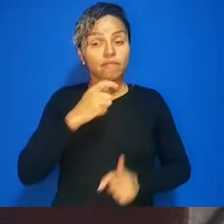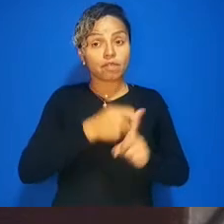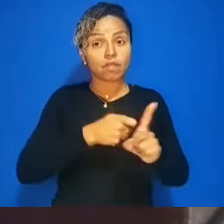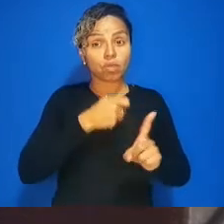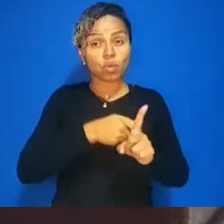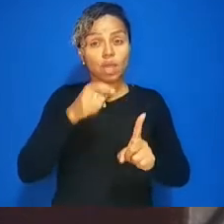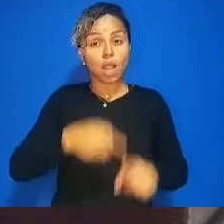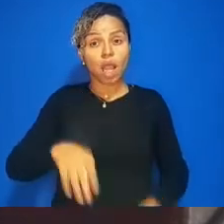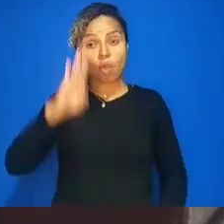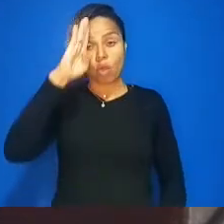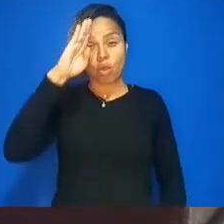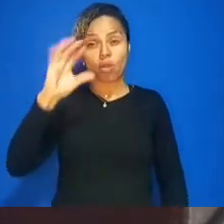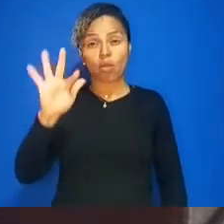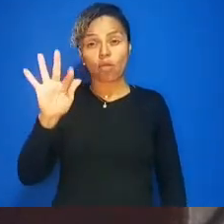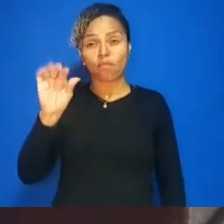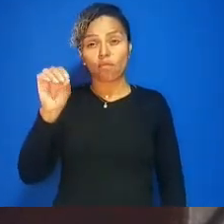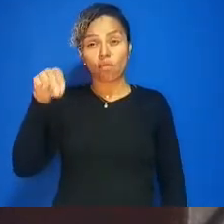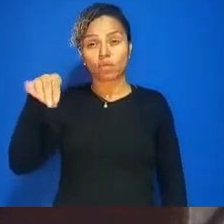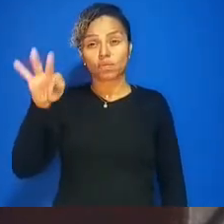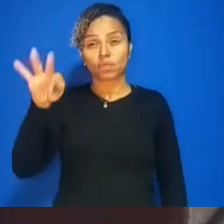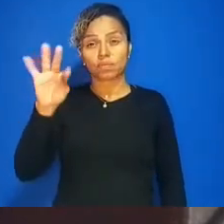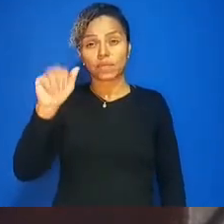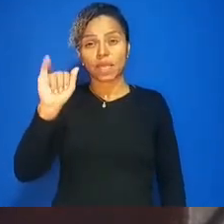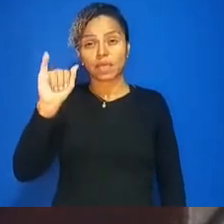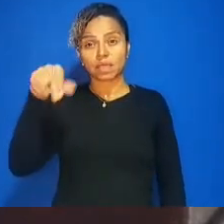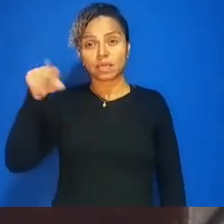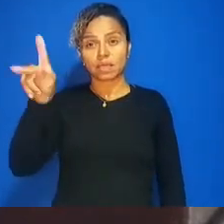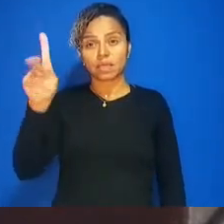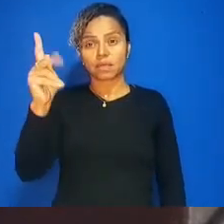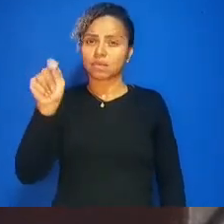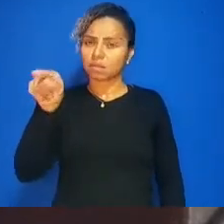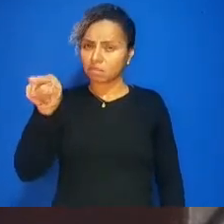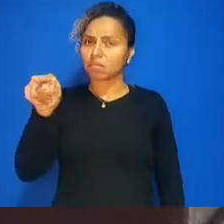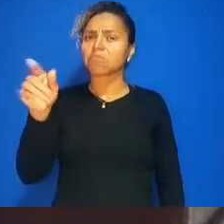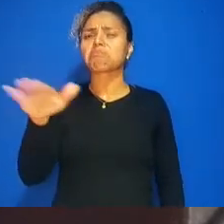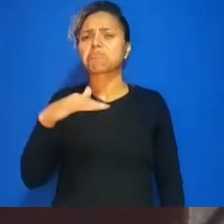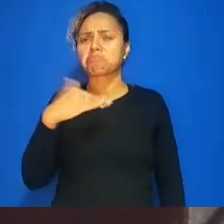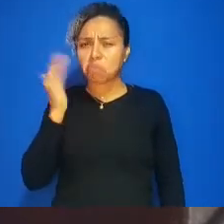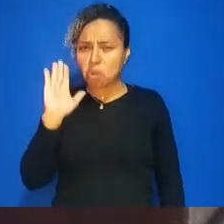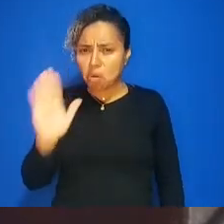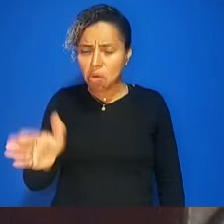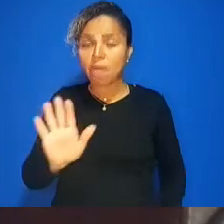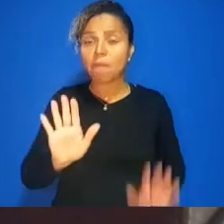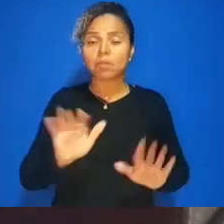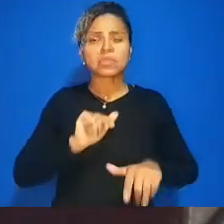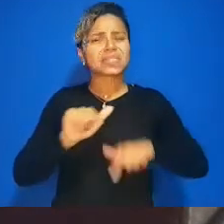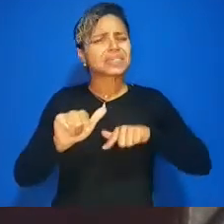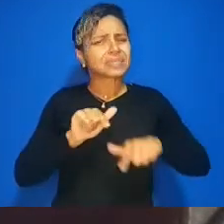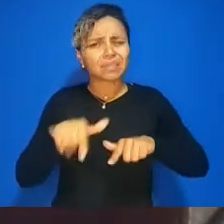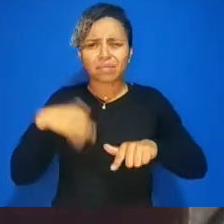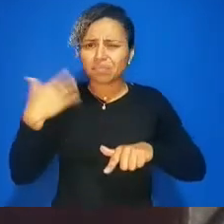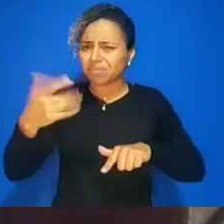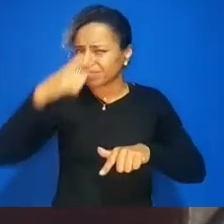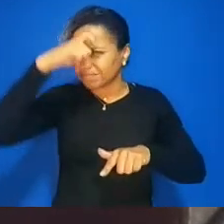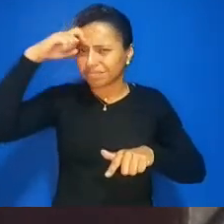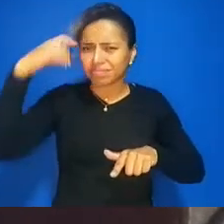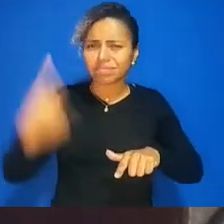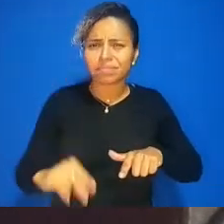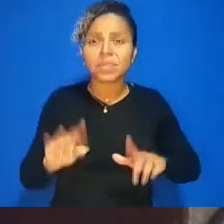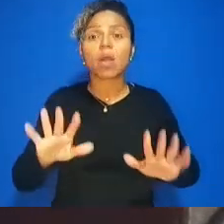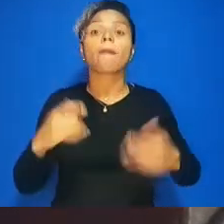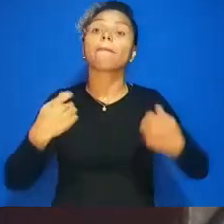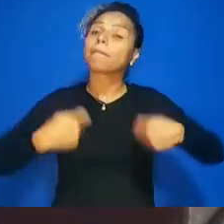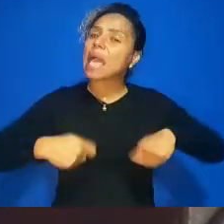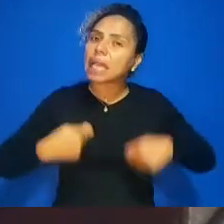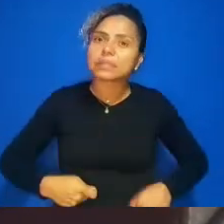para aquela companhia colocar lá faleceu mas trabalhou muito e nós temos que lutar nós temos que então